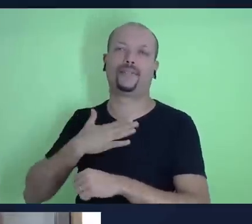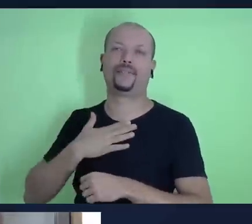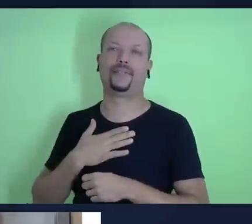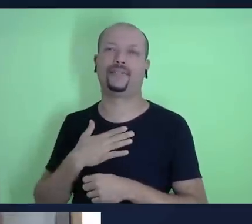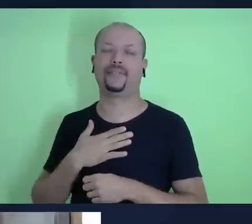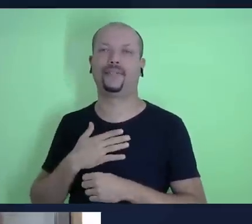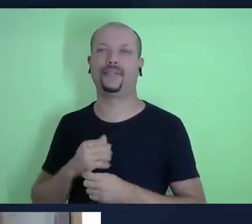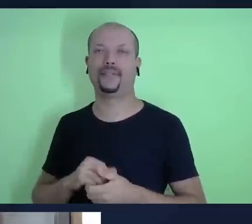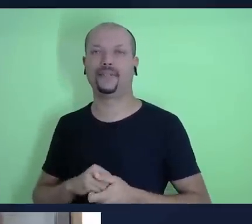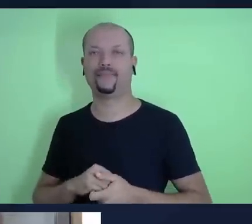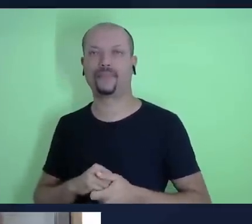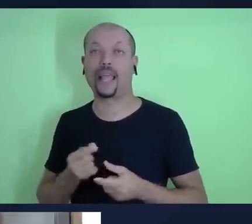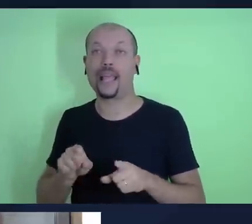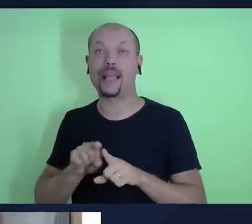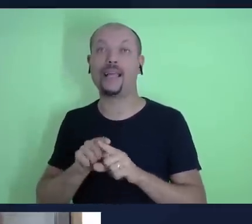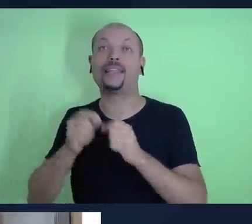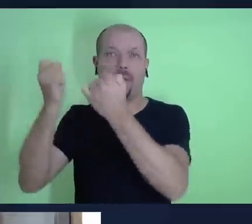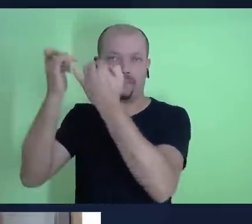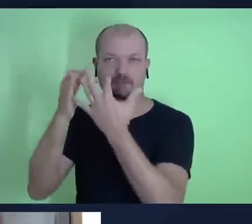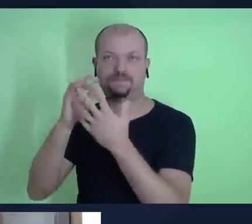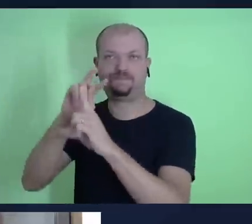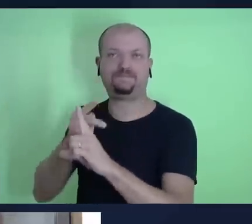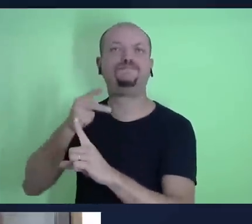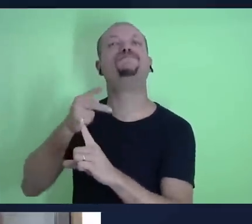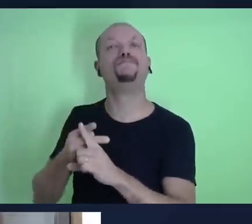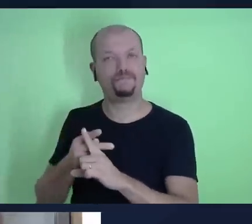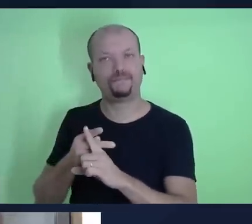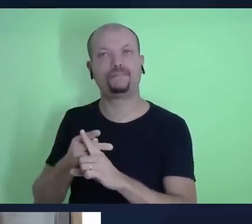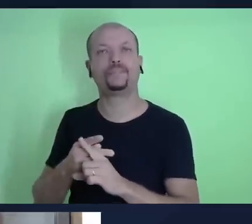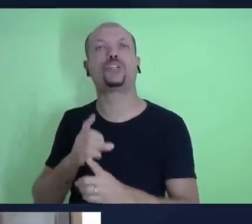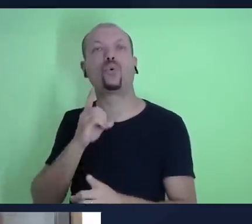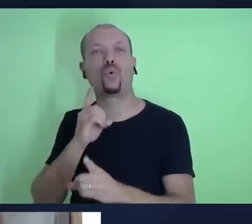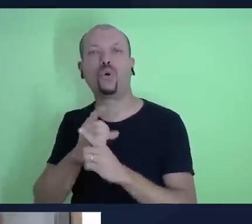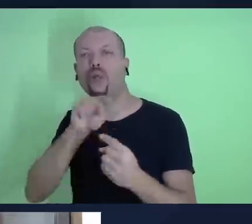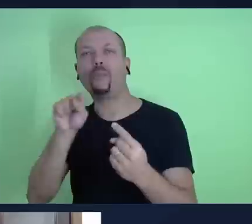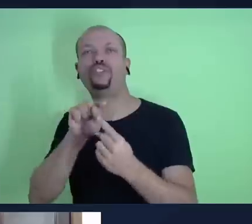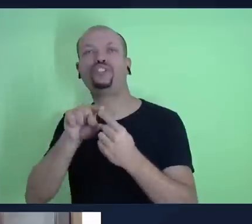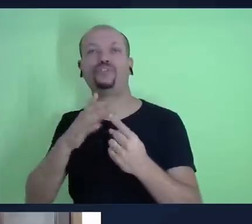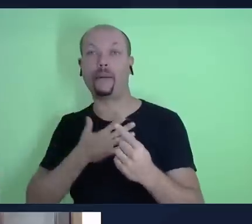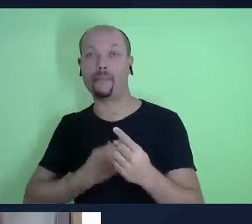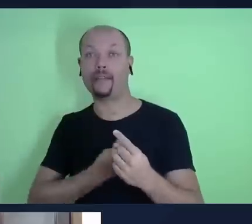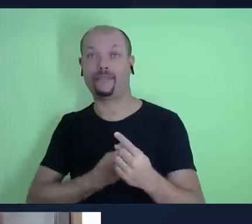com certeza, vai reverter em bênçãos para mim no sentido de encontrar sentido para a própria vida.